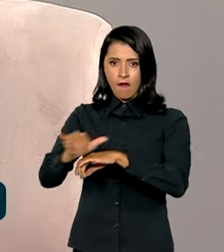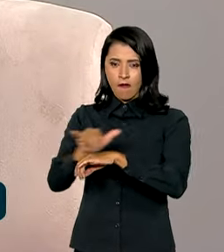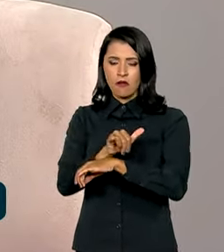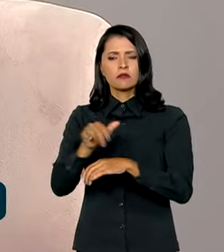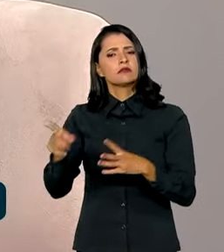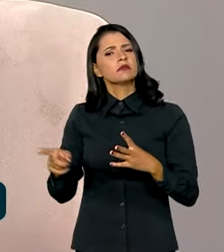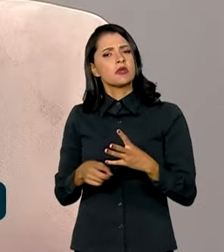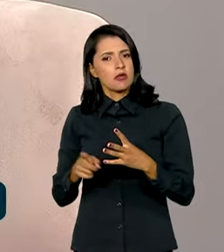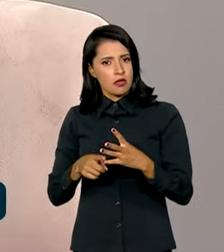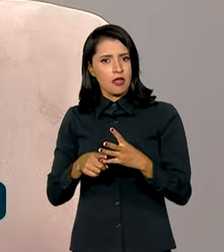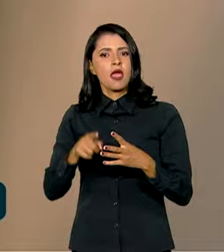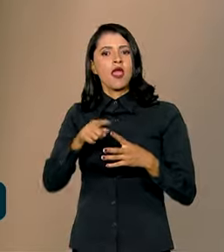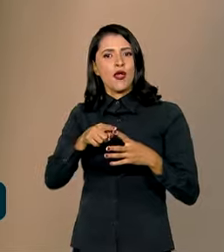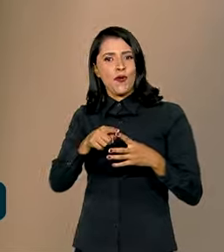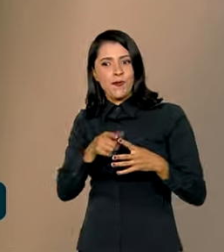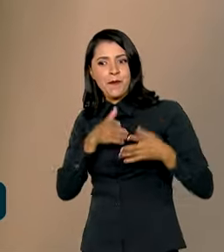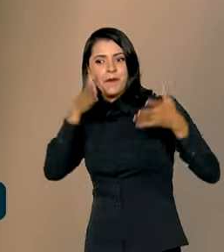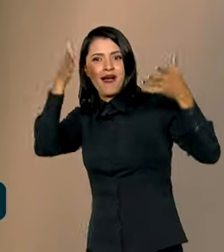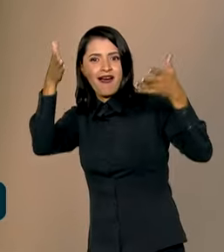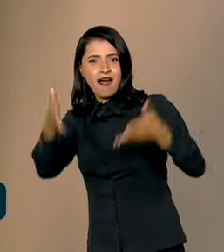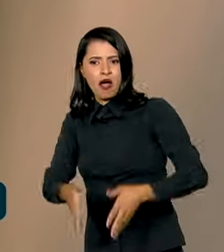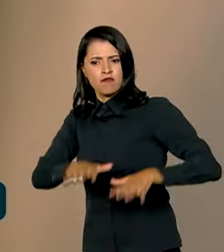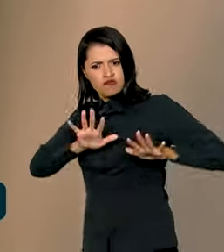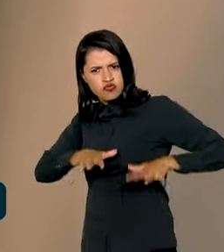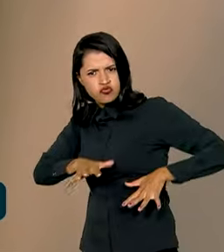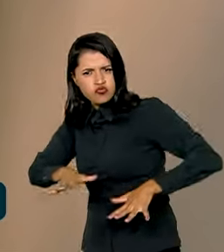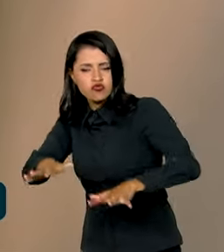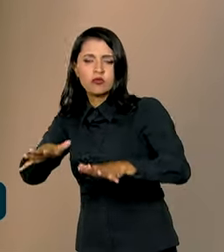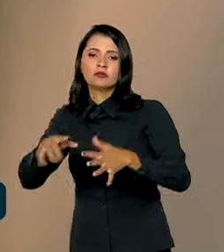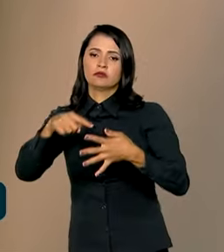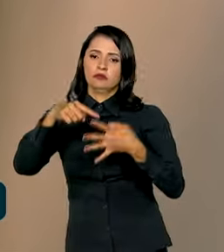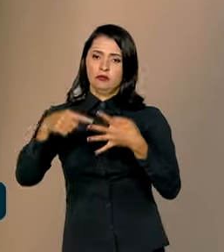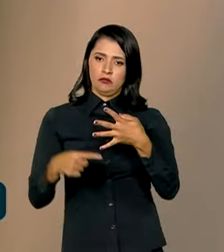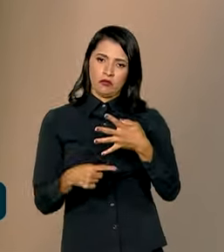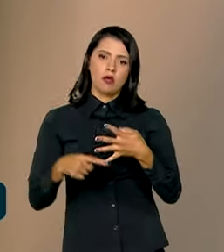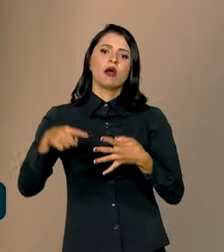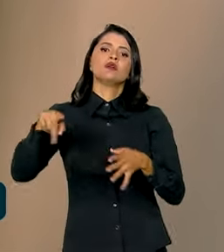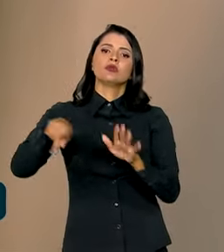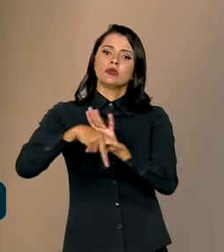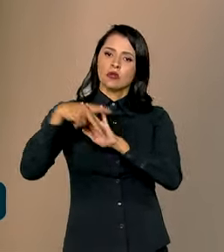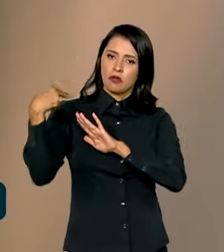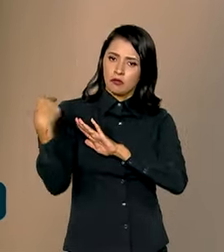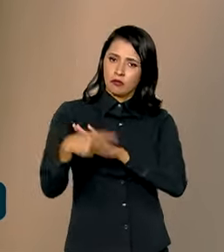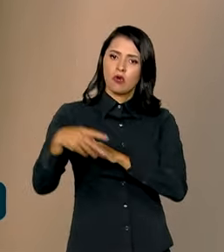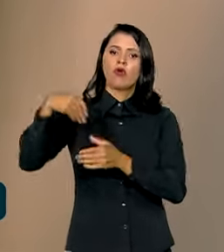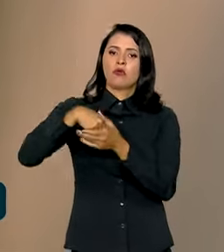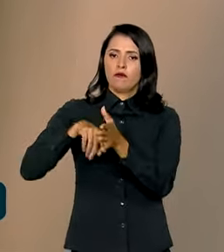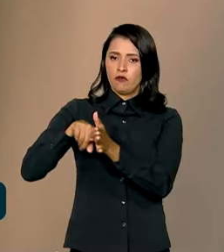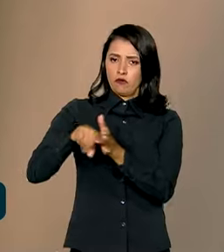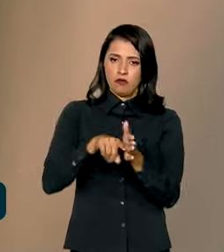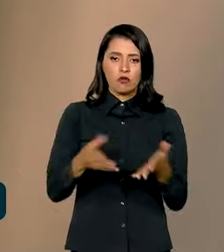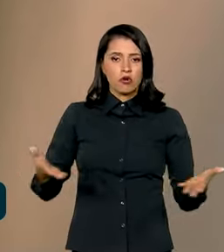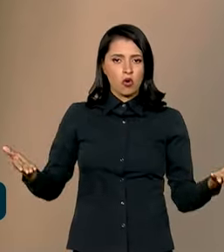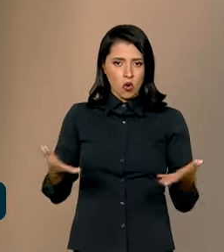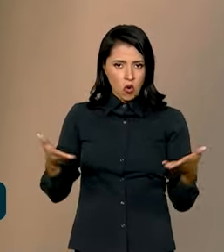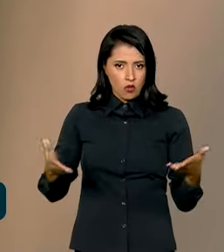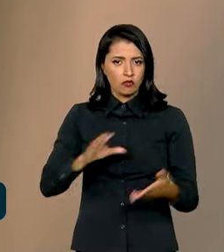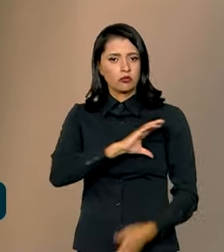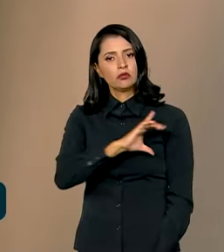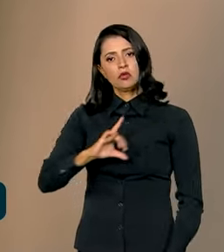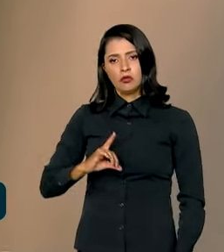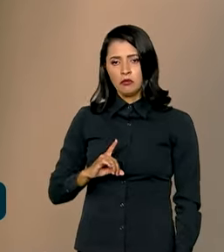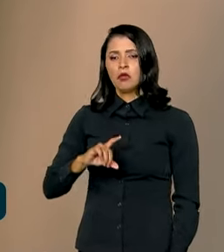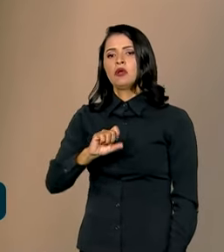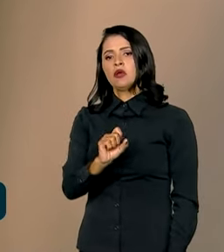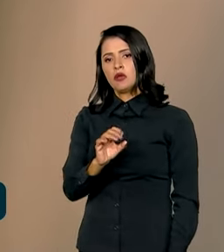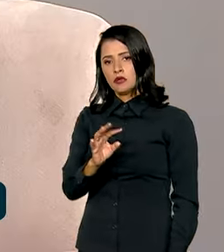e quem participou. Então, essas quatro dimensões do inquérito fazem parte da investigação hoje, que é coordenada pelo Supremo